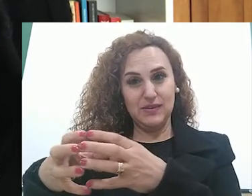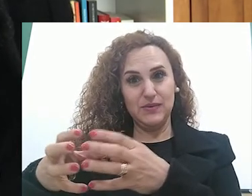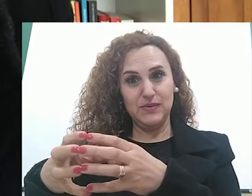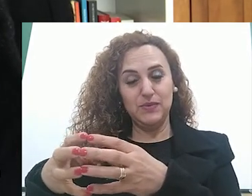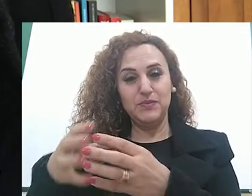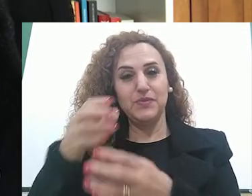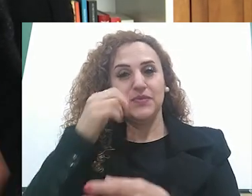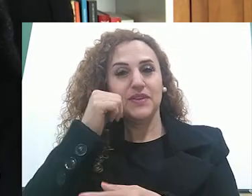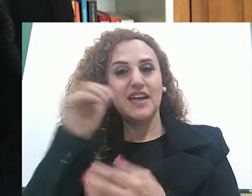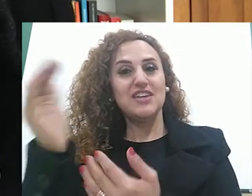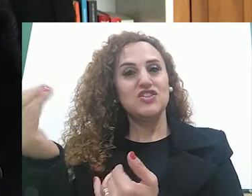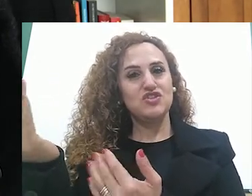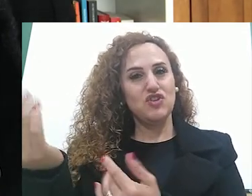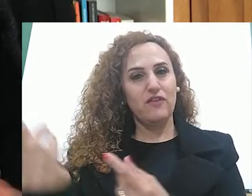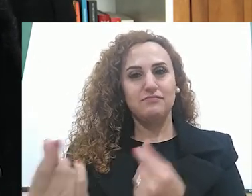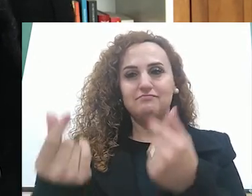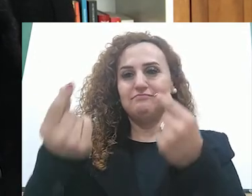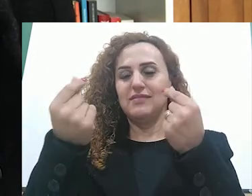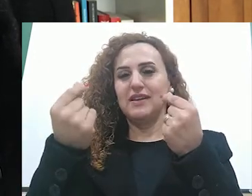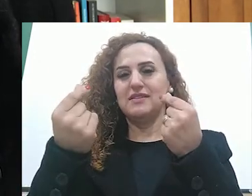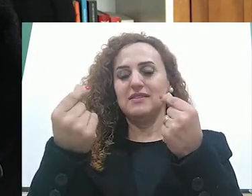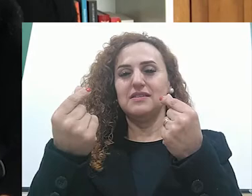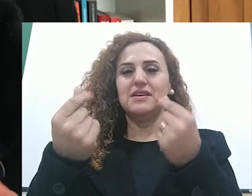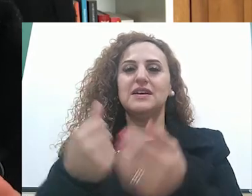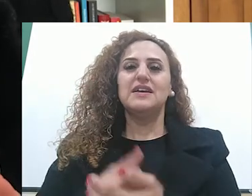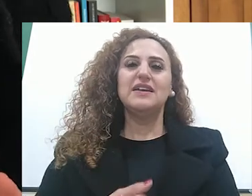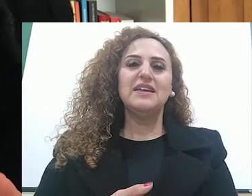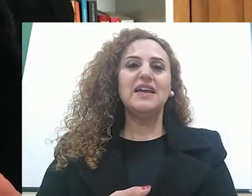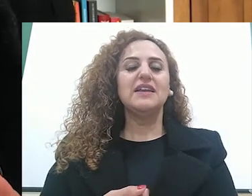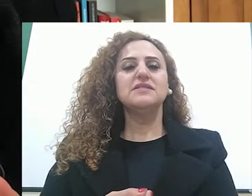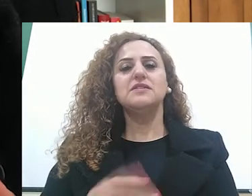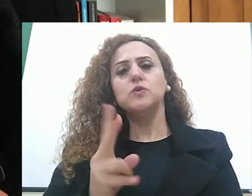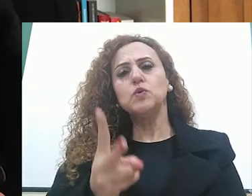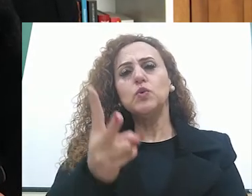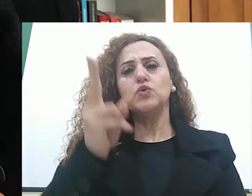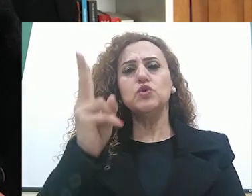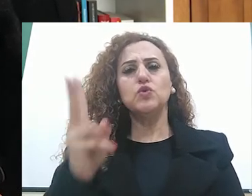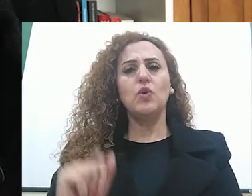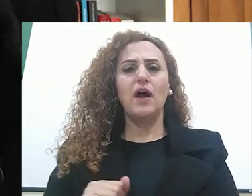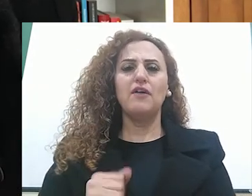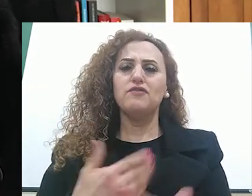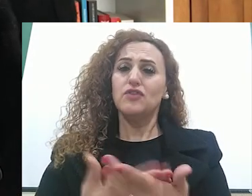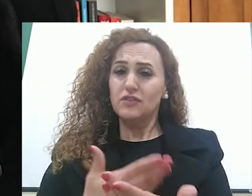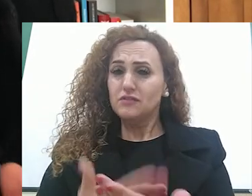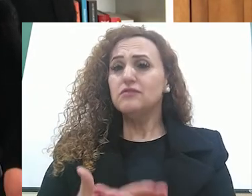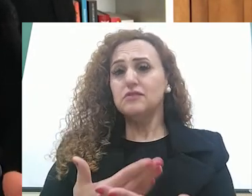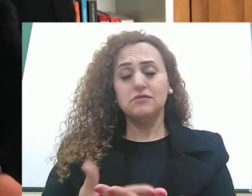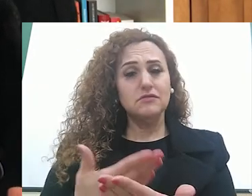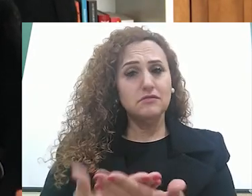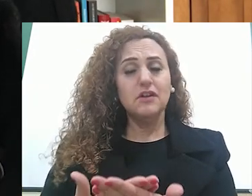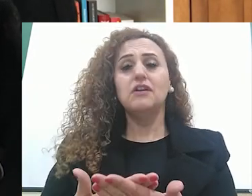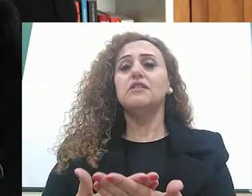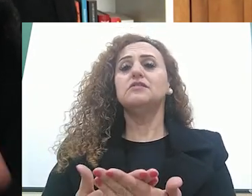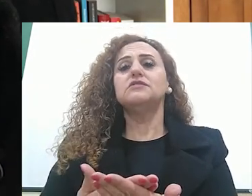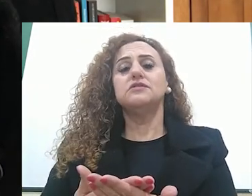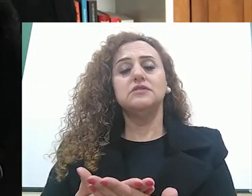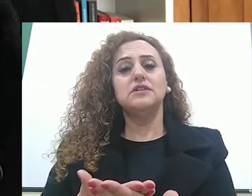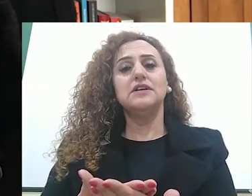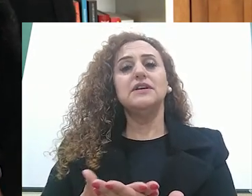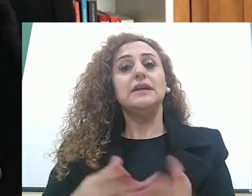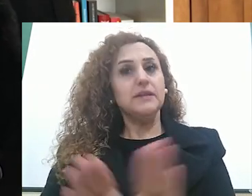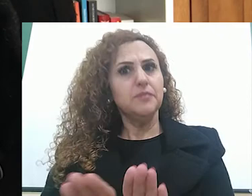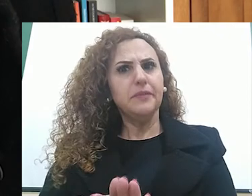estudar em uma escola normal era uma das poucas oportunidades para que elas continuassem estudando e que também elas